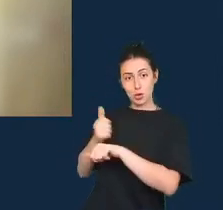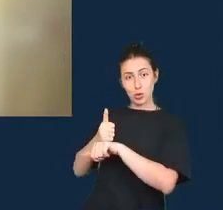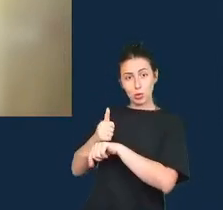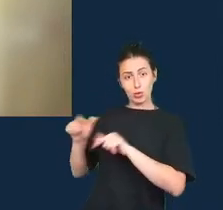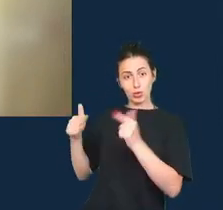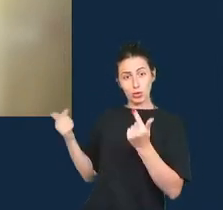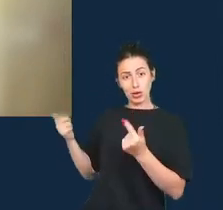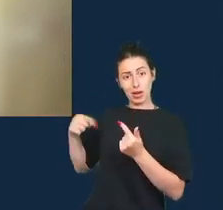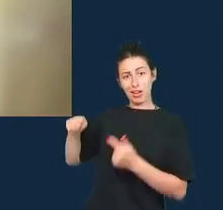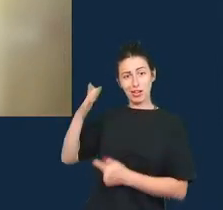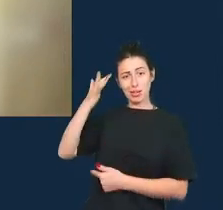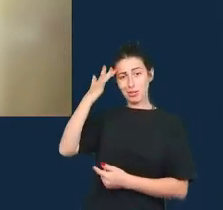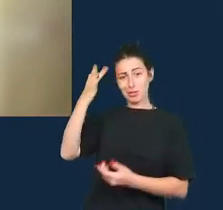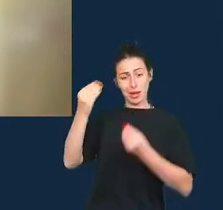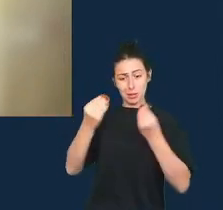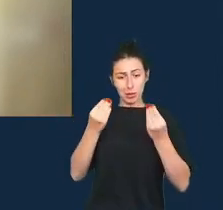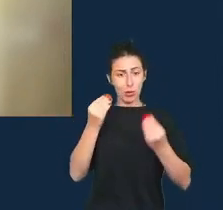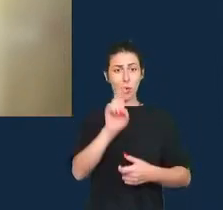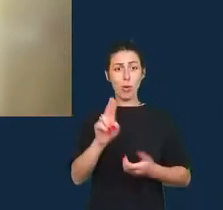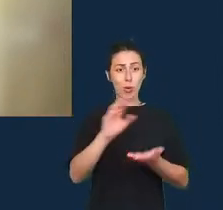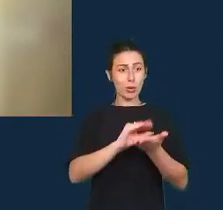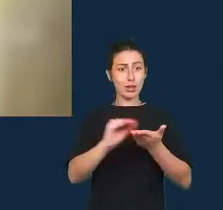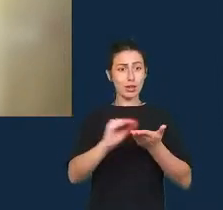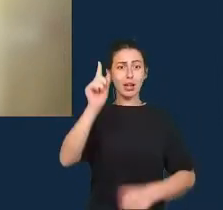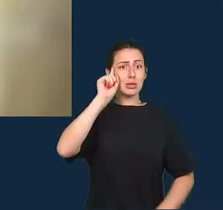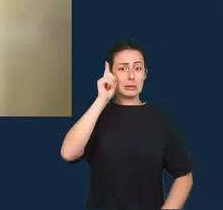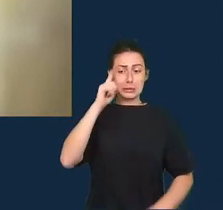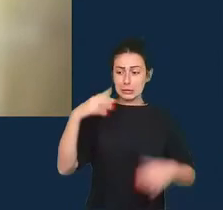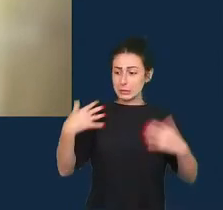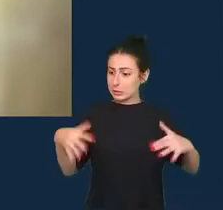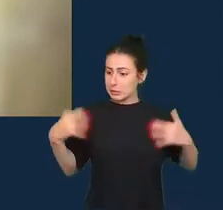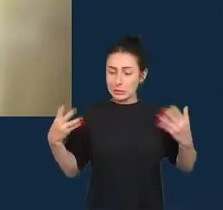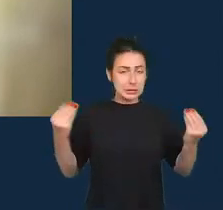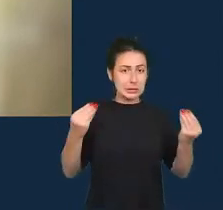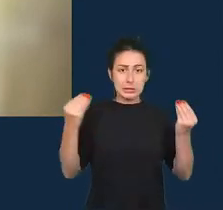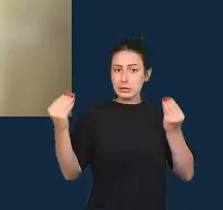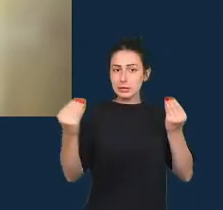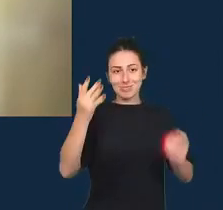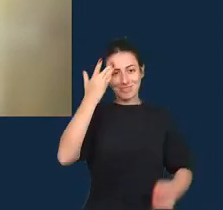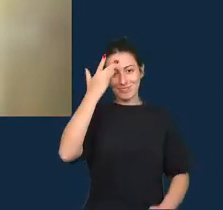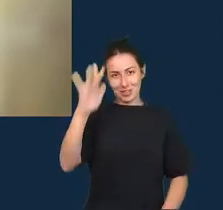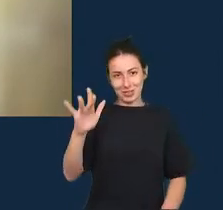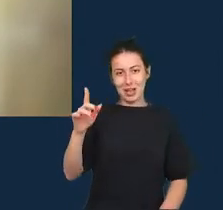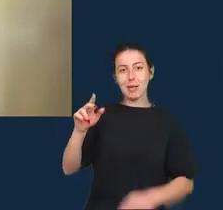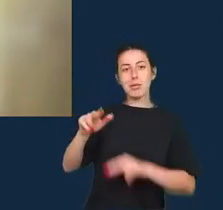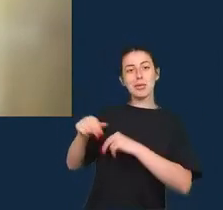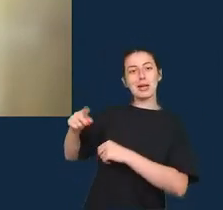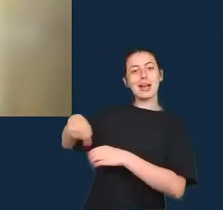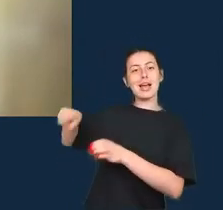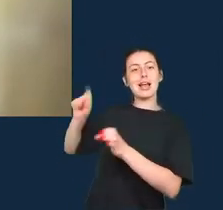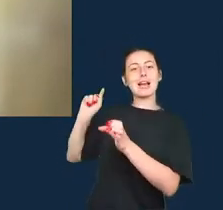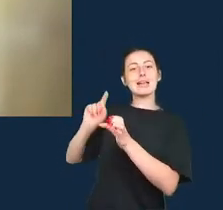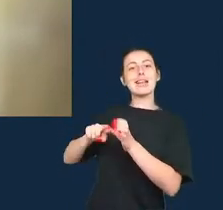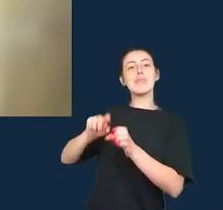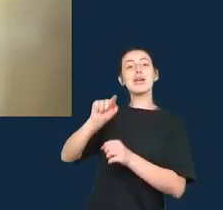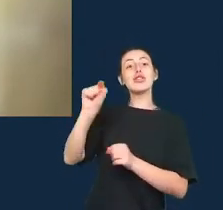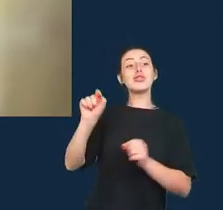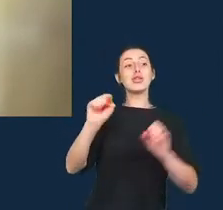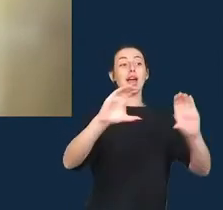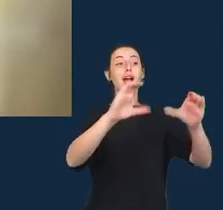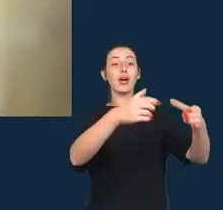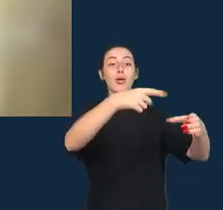como lidar com dados do seu cotidiano e eles dependem muito da equipe